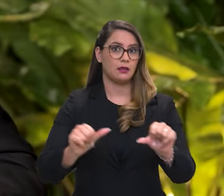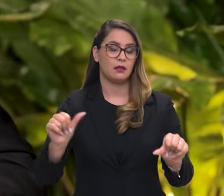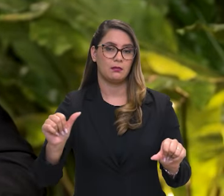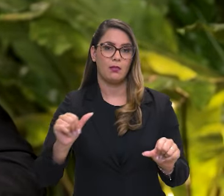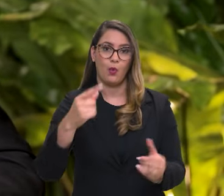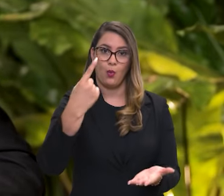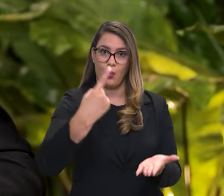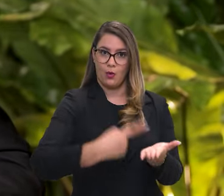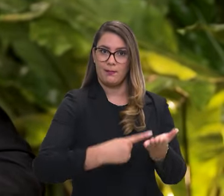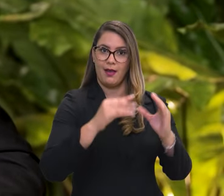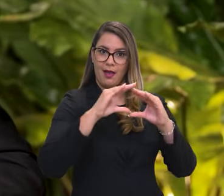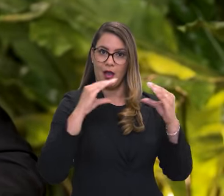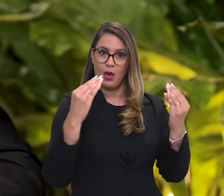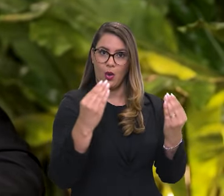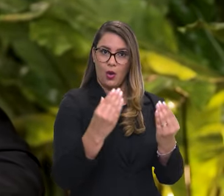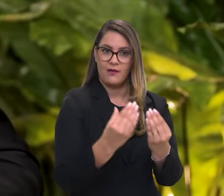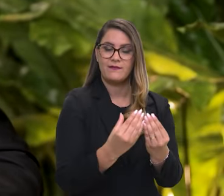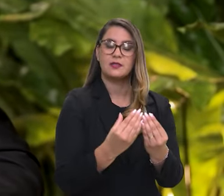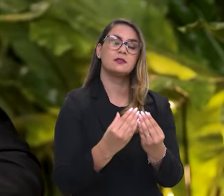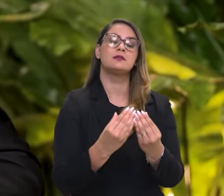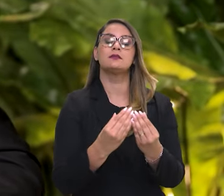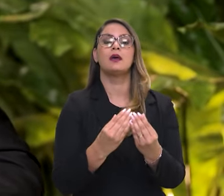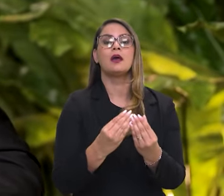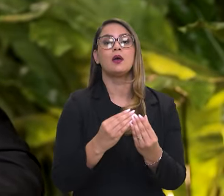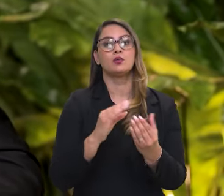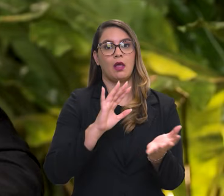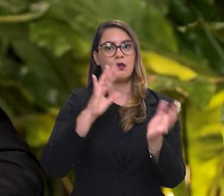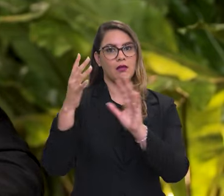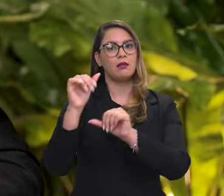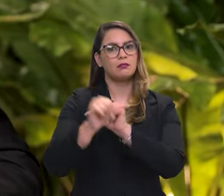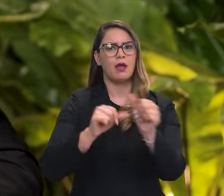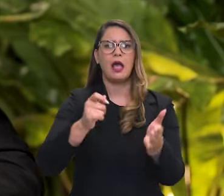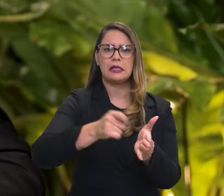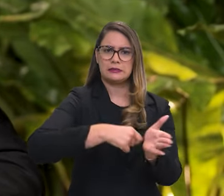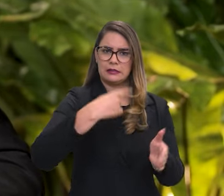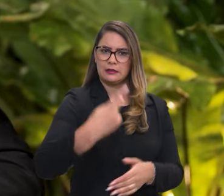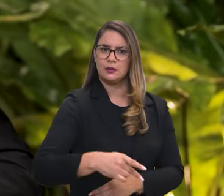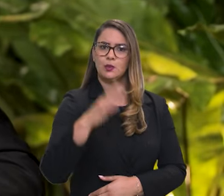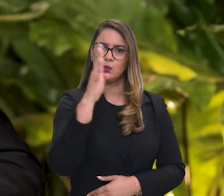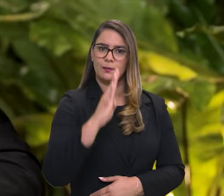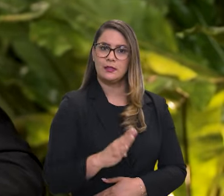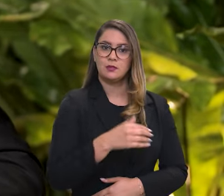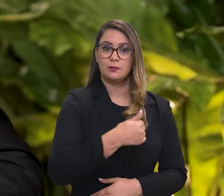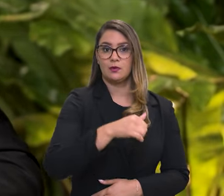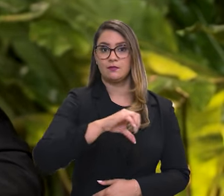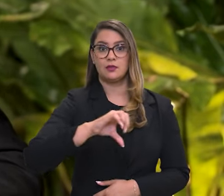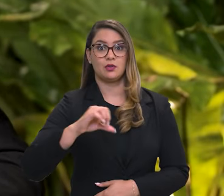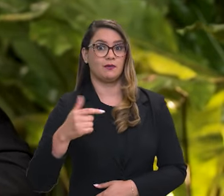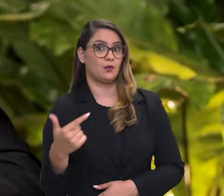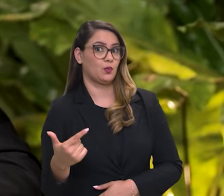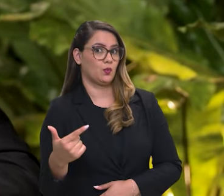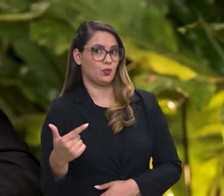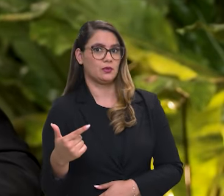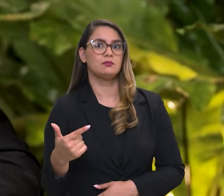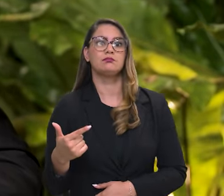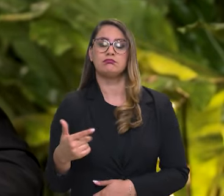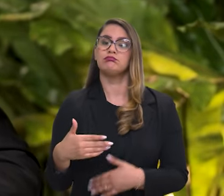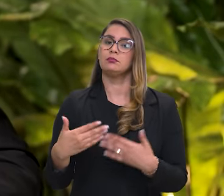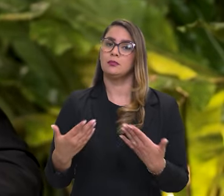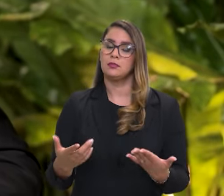climáticas. O próprio acordo, a Convenção Quadro das Nações Unidas para as Mudanças Climáticas, foi assinada no Brasil em 1992.